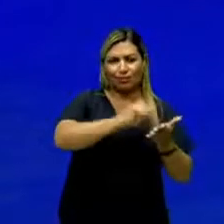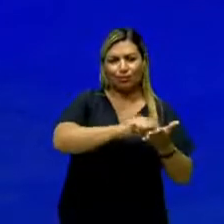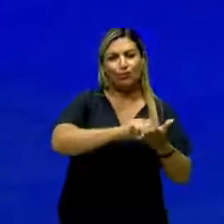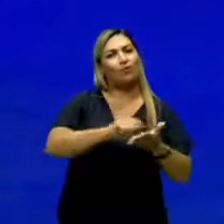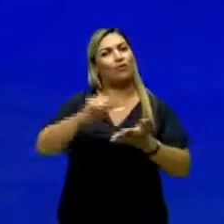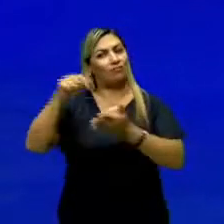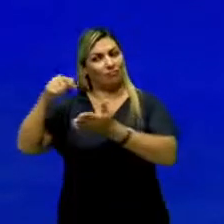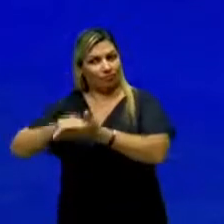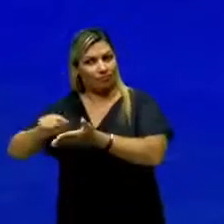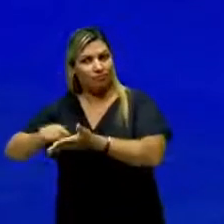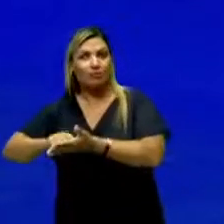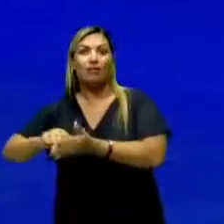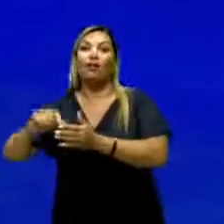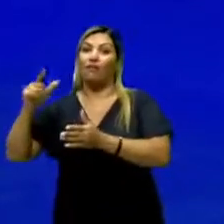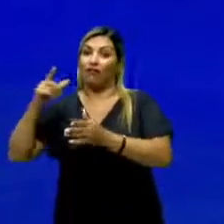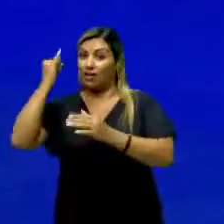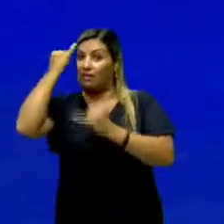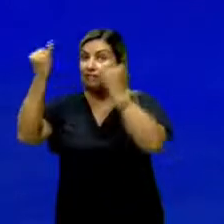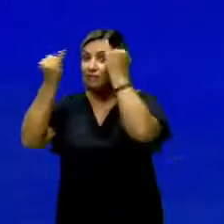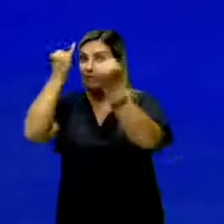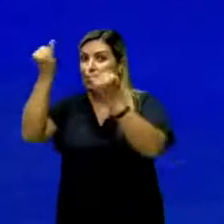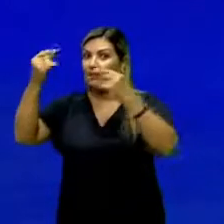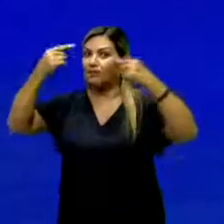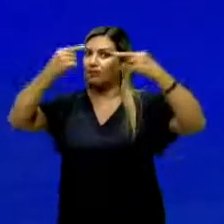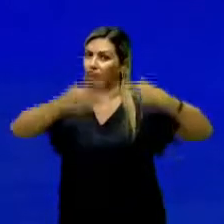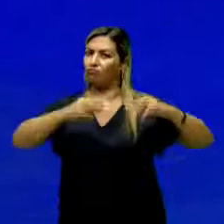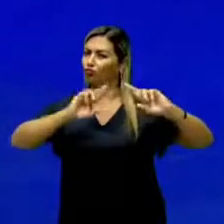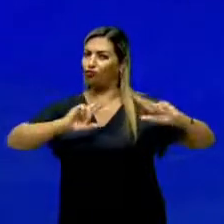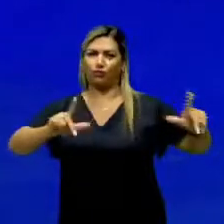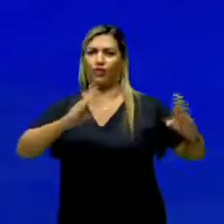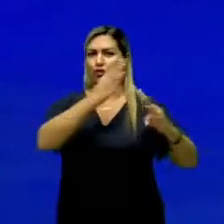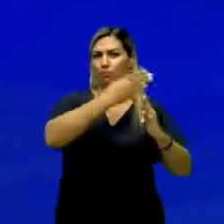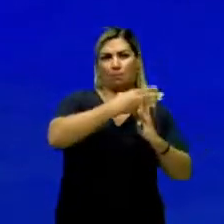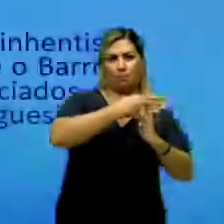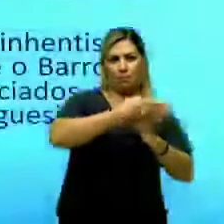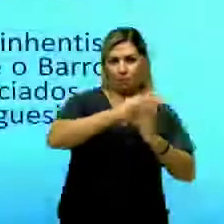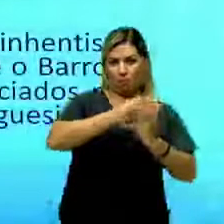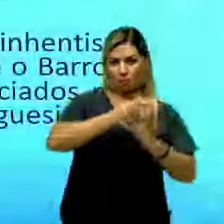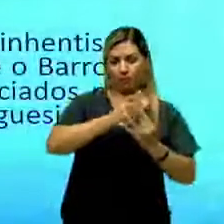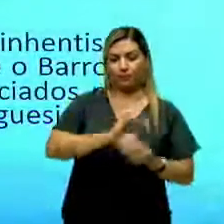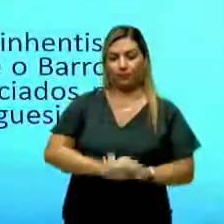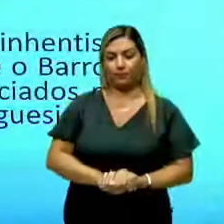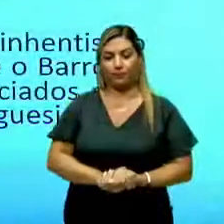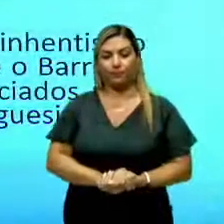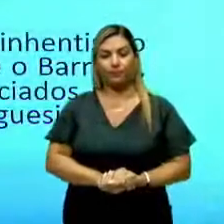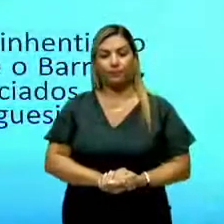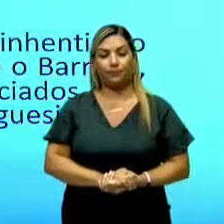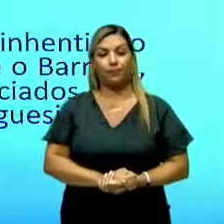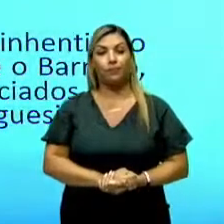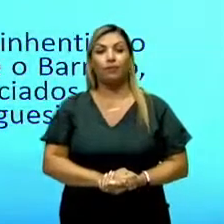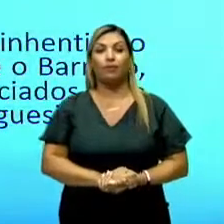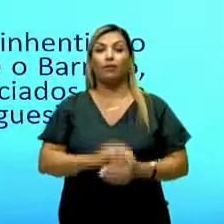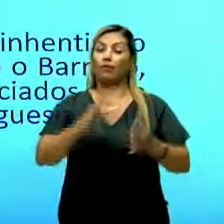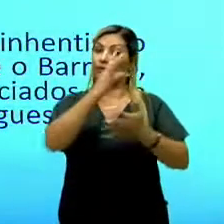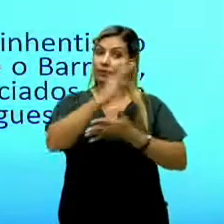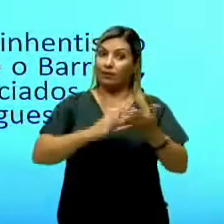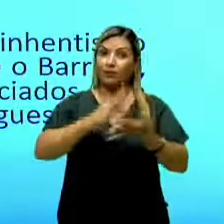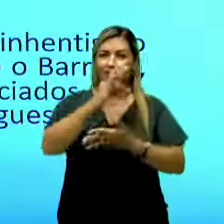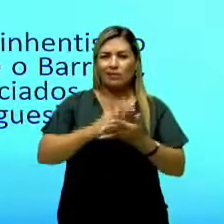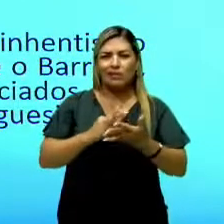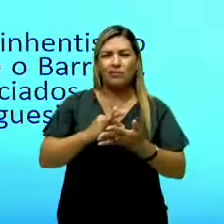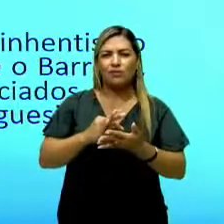arcades vão trabalhar ideias opostas à do barroco. Ou seja, os textos